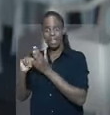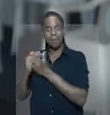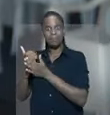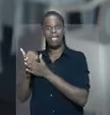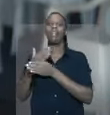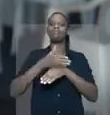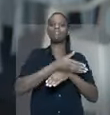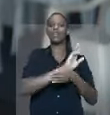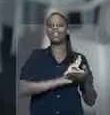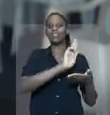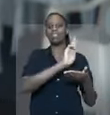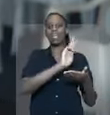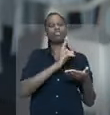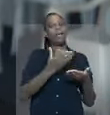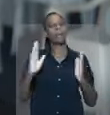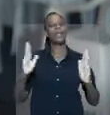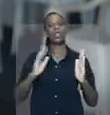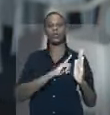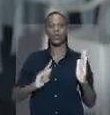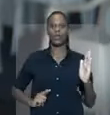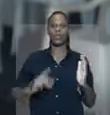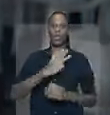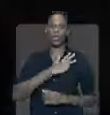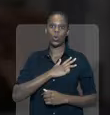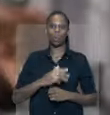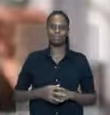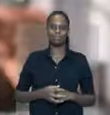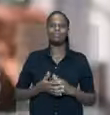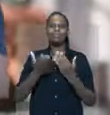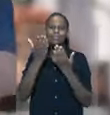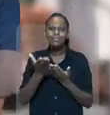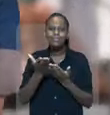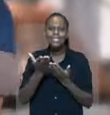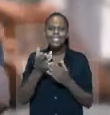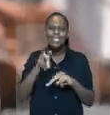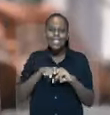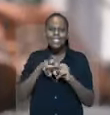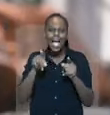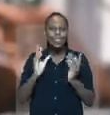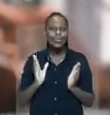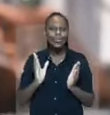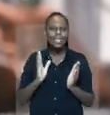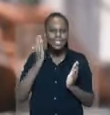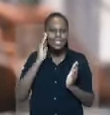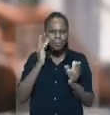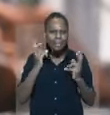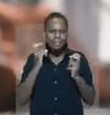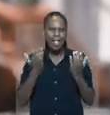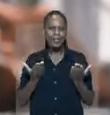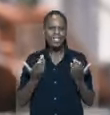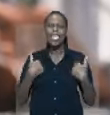na nossa família até o ensino superior. E isso foi no período do governo Lula. Companheiro, dá um só fazer, você não tem noção.